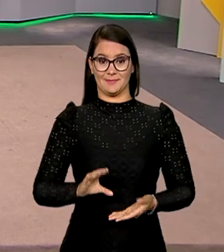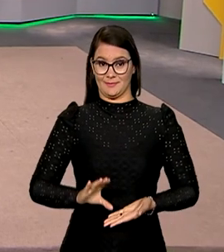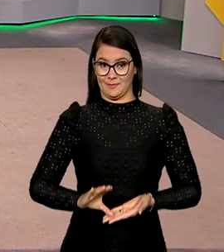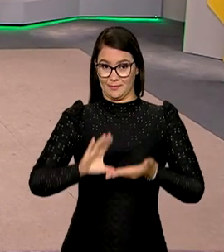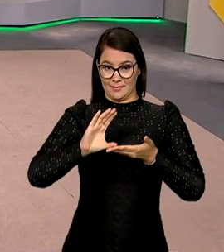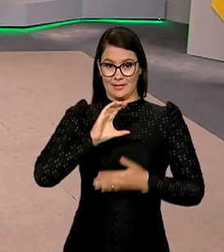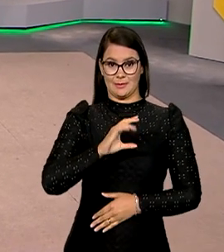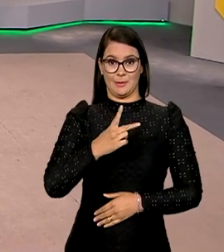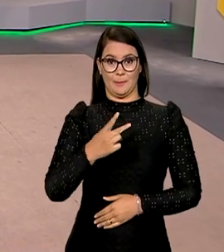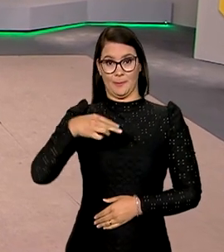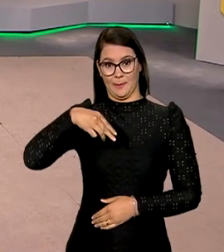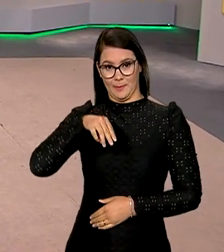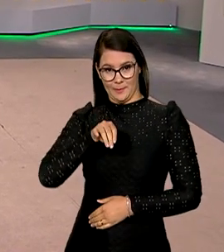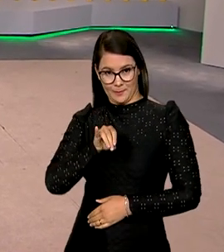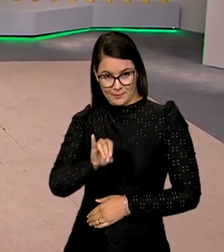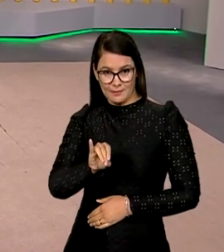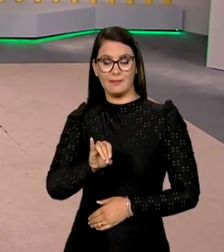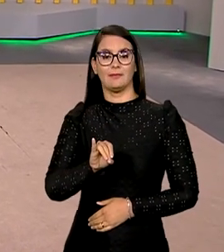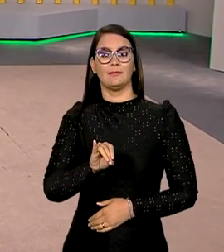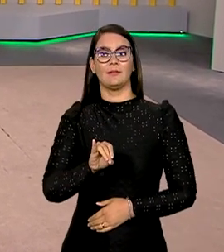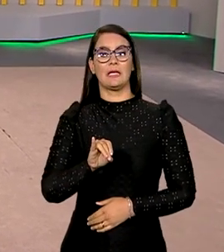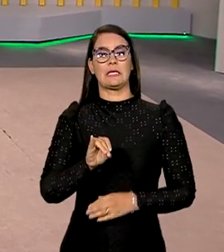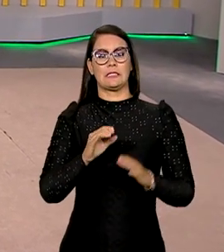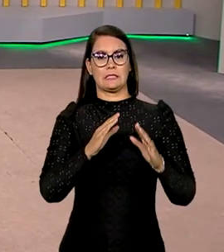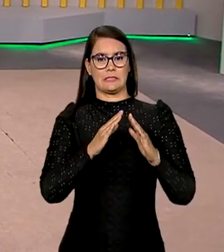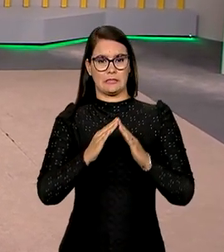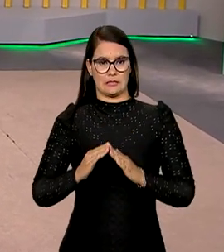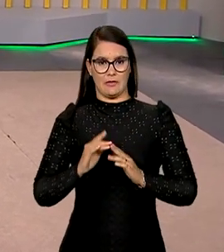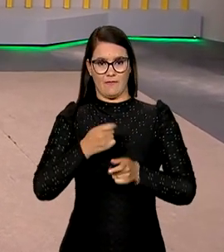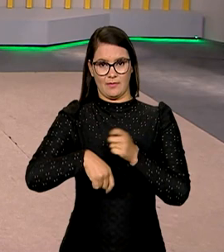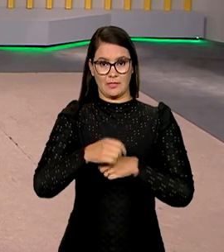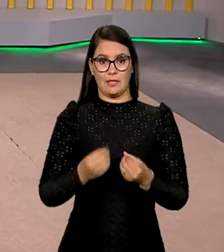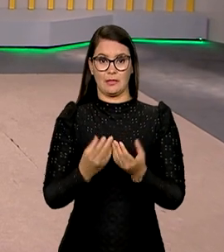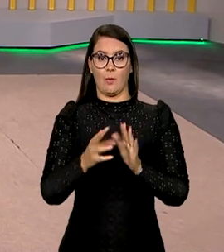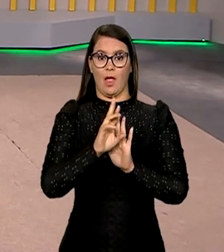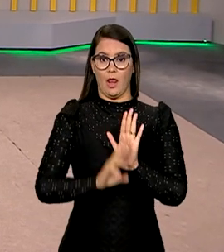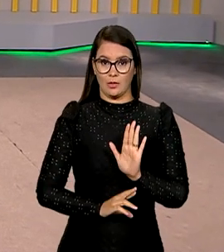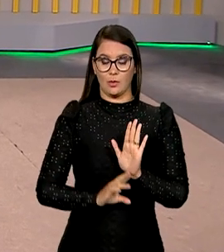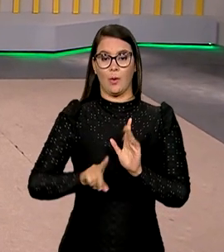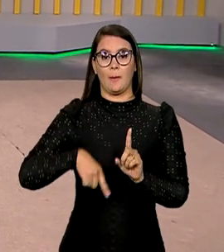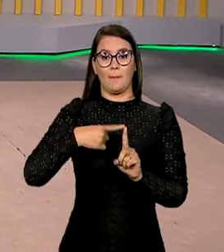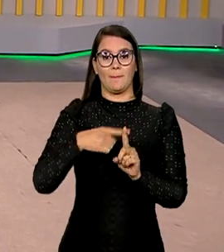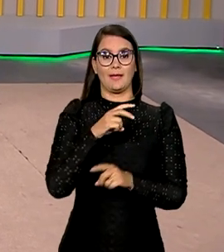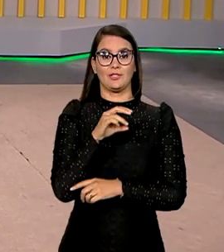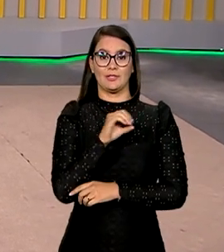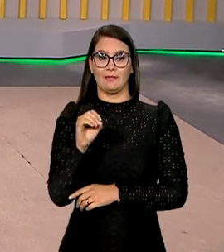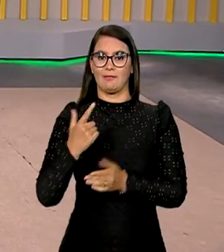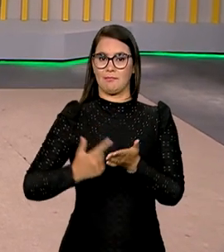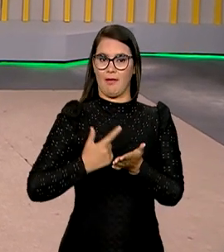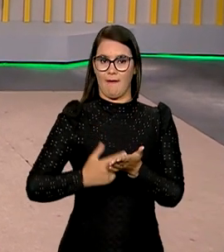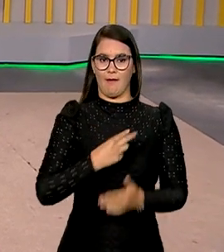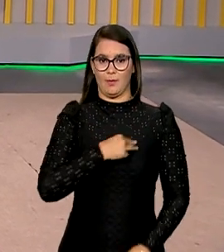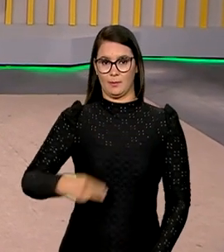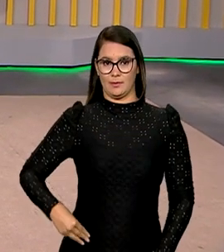A Comissão Parlamentar de Inquérito das Pirâmides Financeiras entregou o relatório final com mais de 500 páginas ao